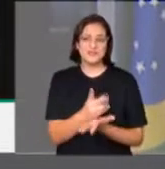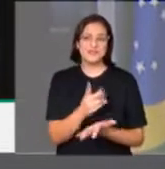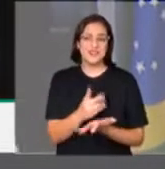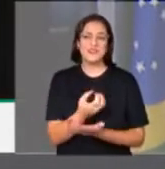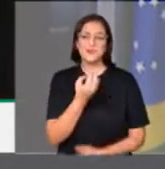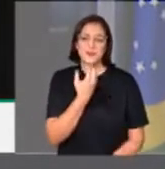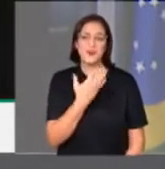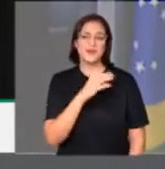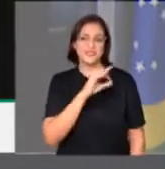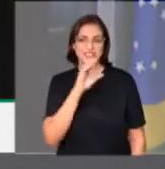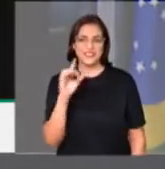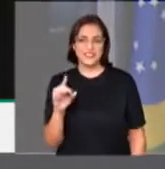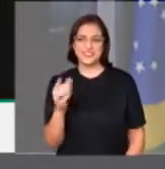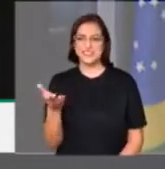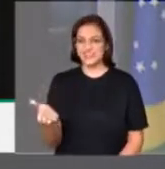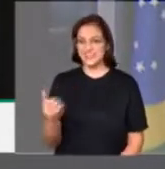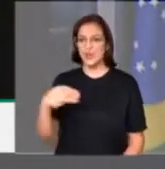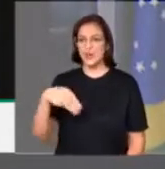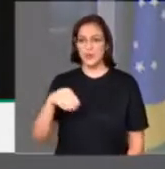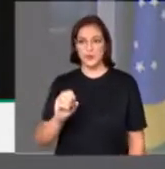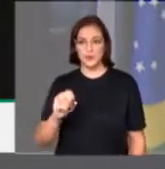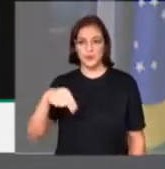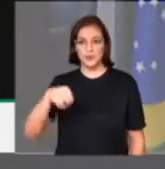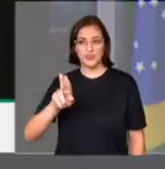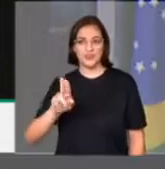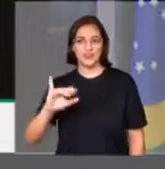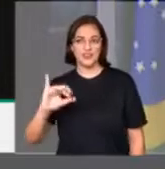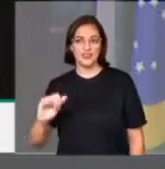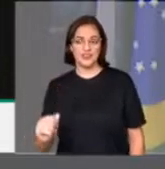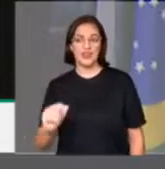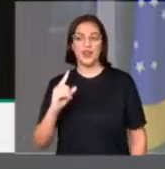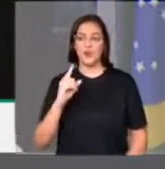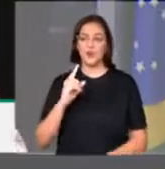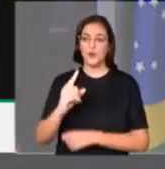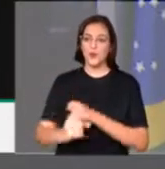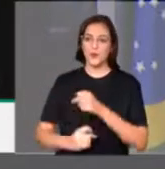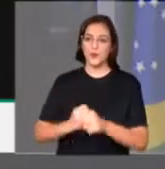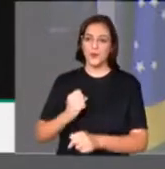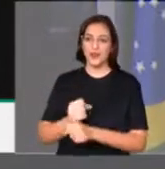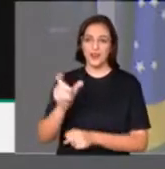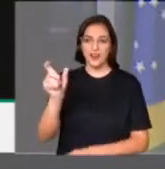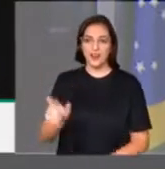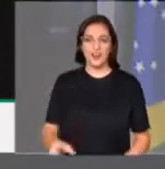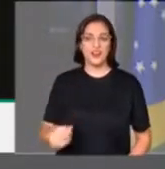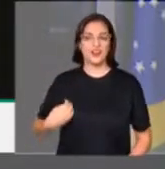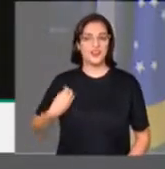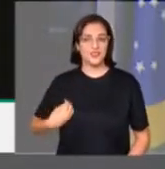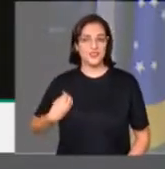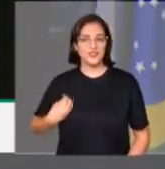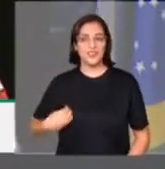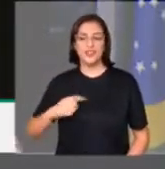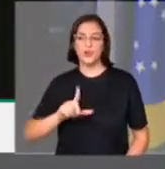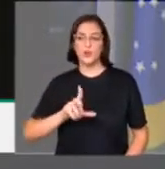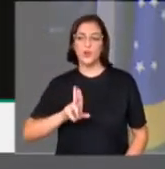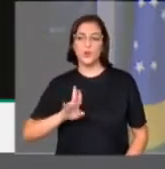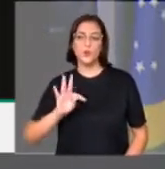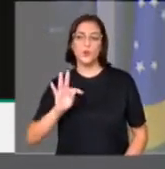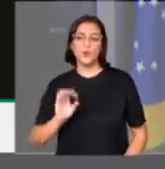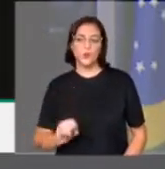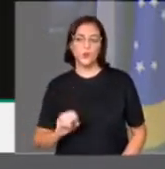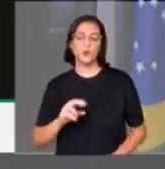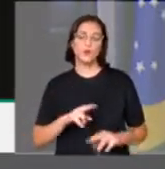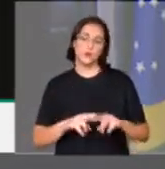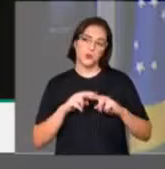há um ano um luto, que talvez seja por uma vida inteira, de uma dor, a partir de uma